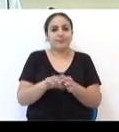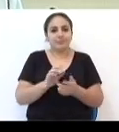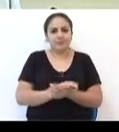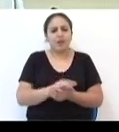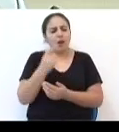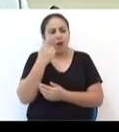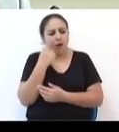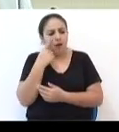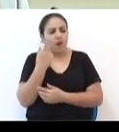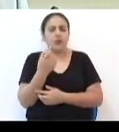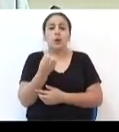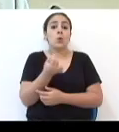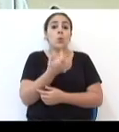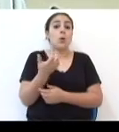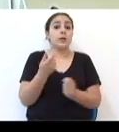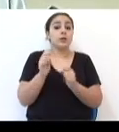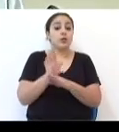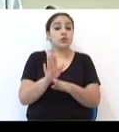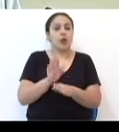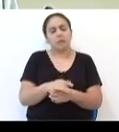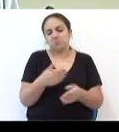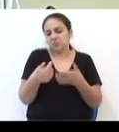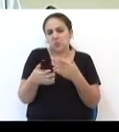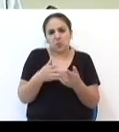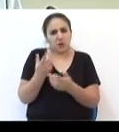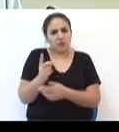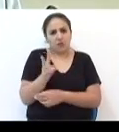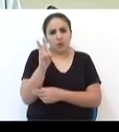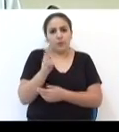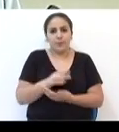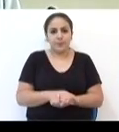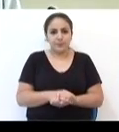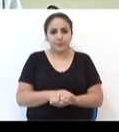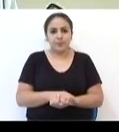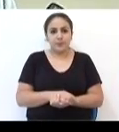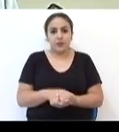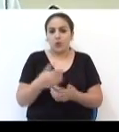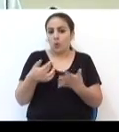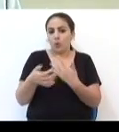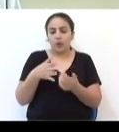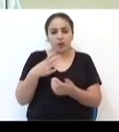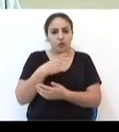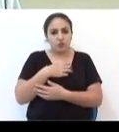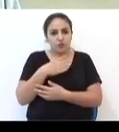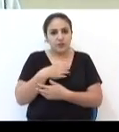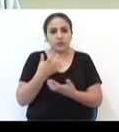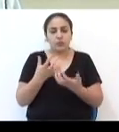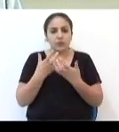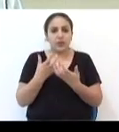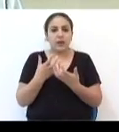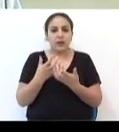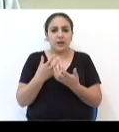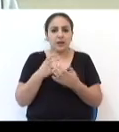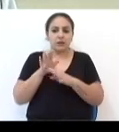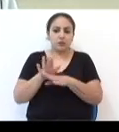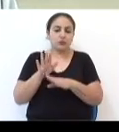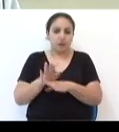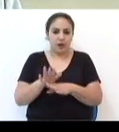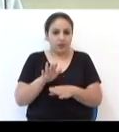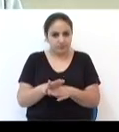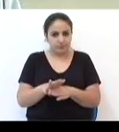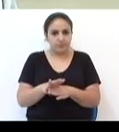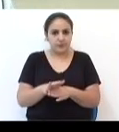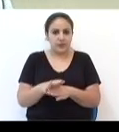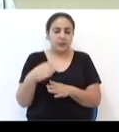aí, mas e com quanto eu tenho que contribuir? Com quanto você quiser. É a forma que você quiser de contribuição